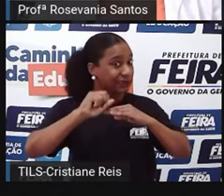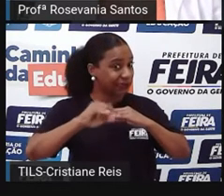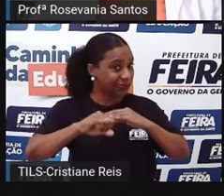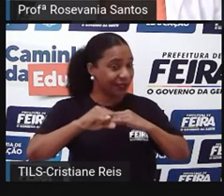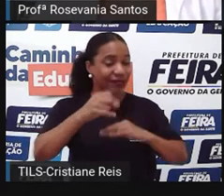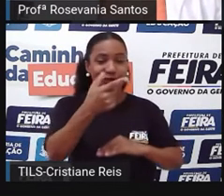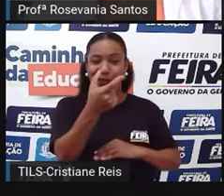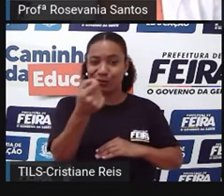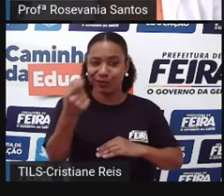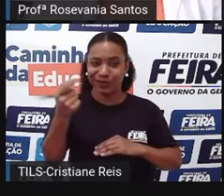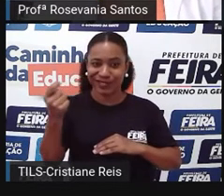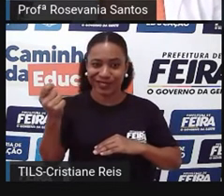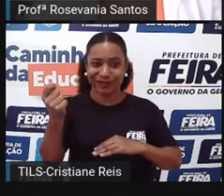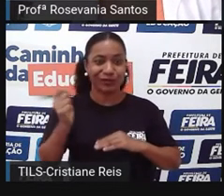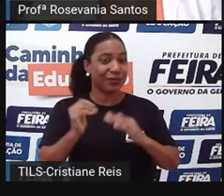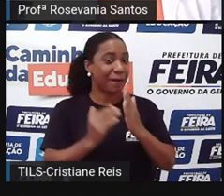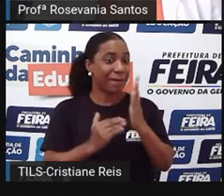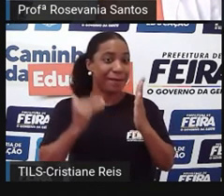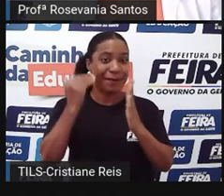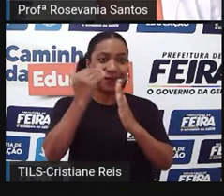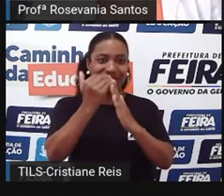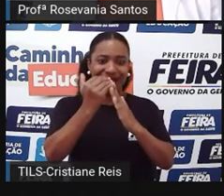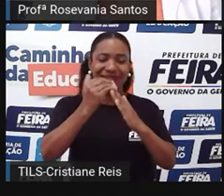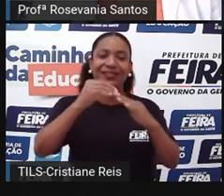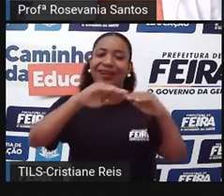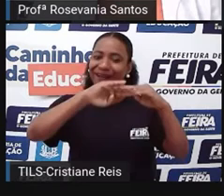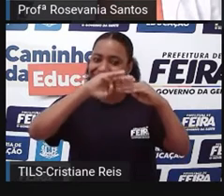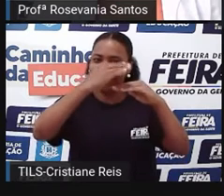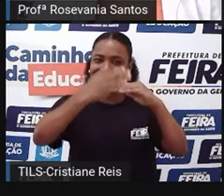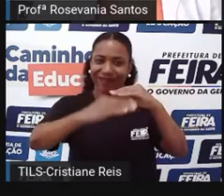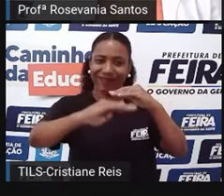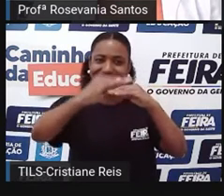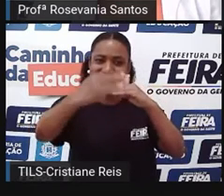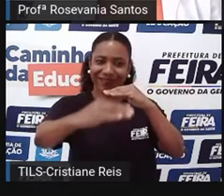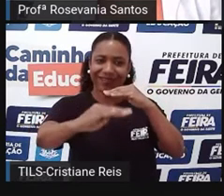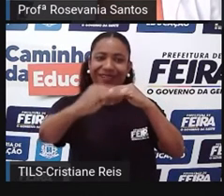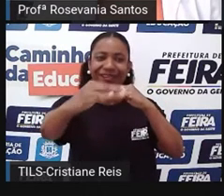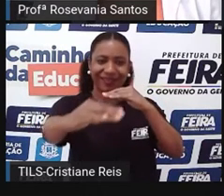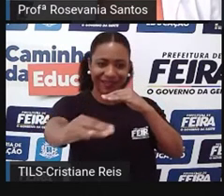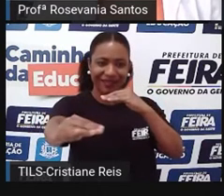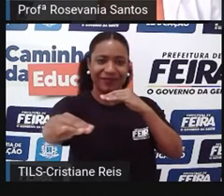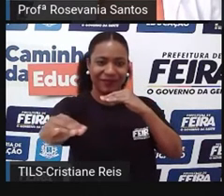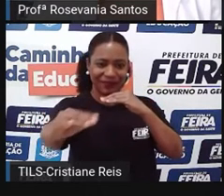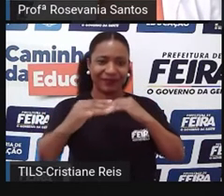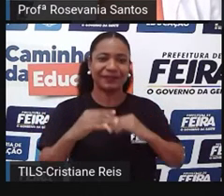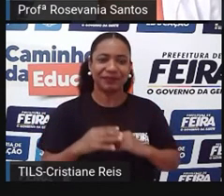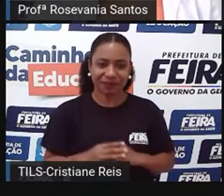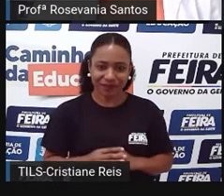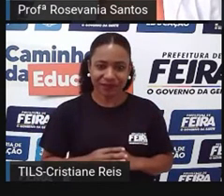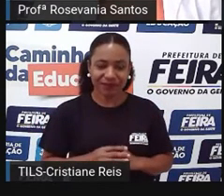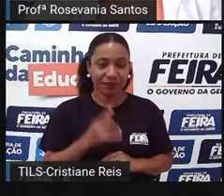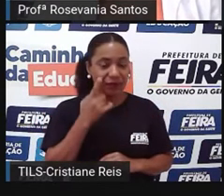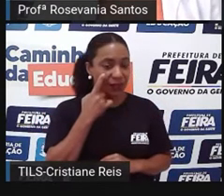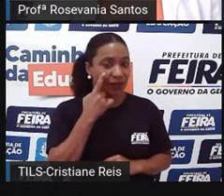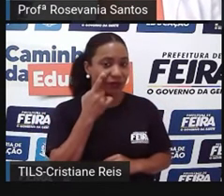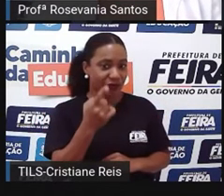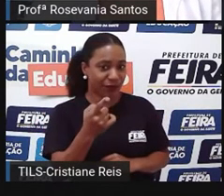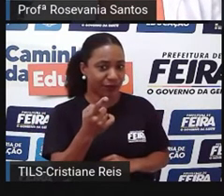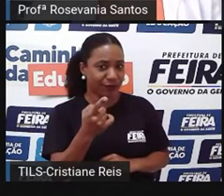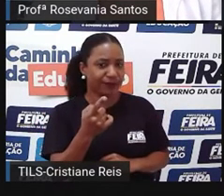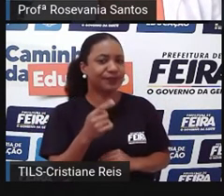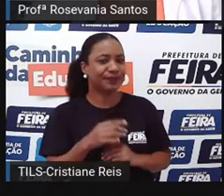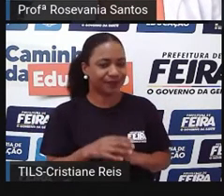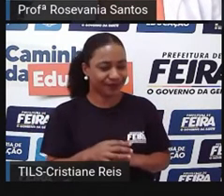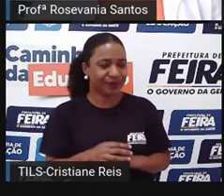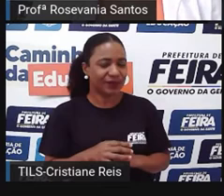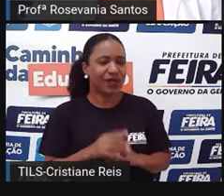planaltos. E aí, analisando mais uma vez a minha legenda, já que o título, né, a gente já observou lá. Então,